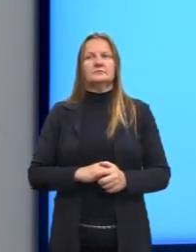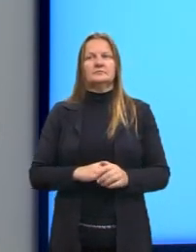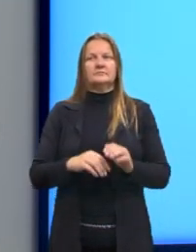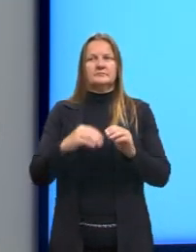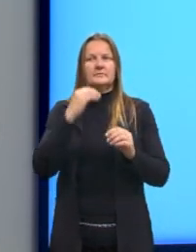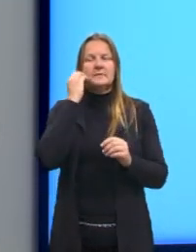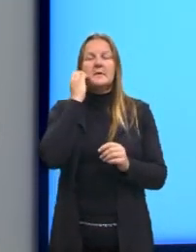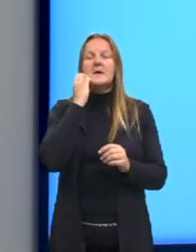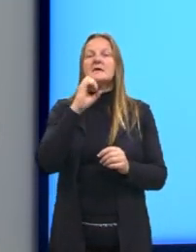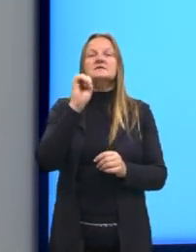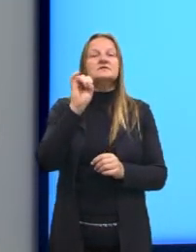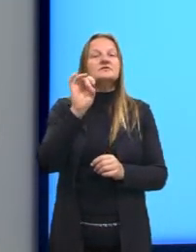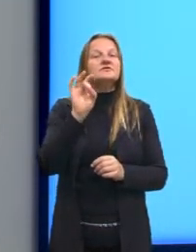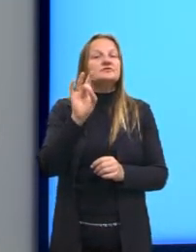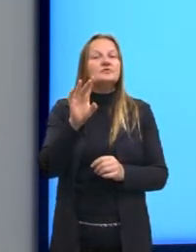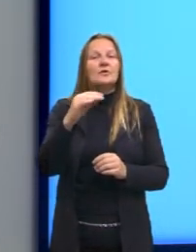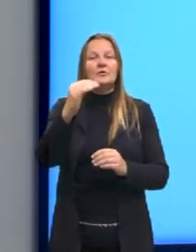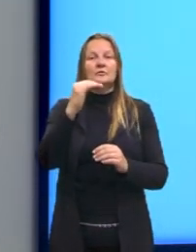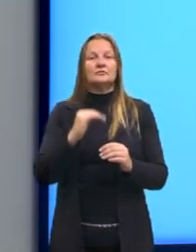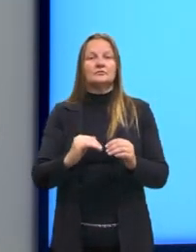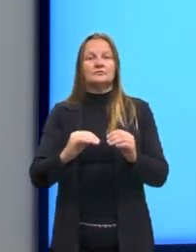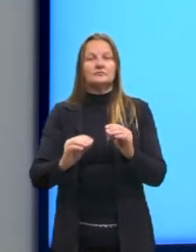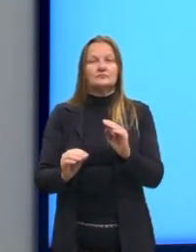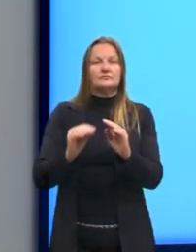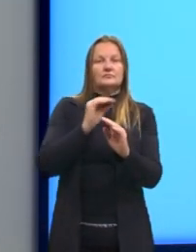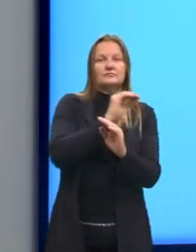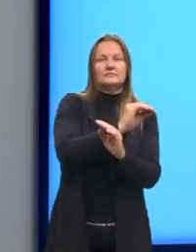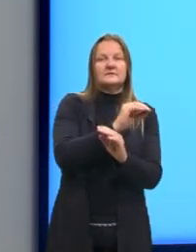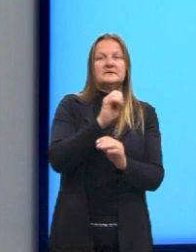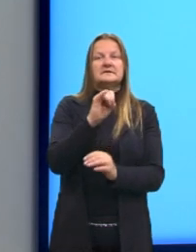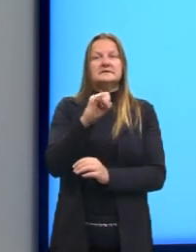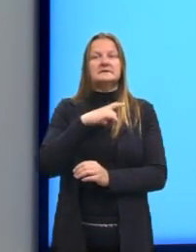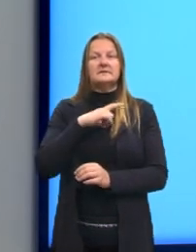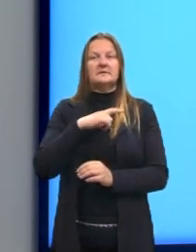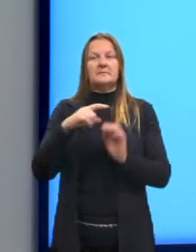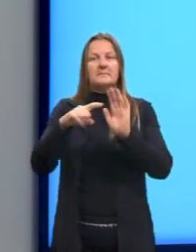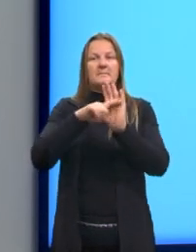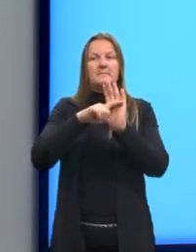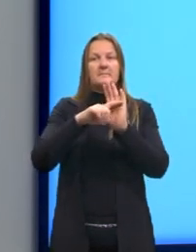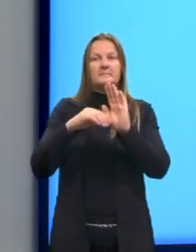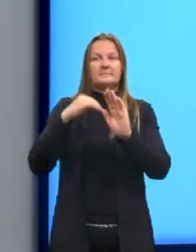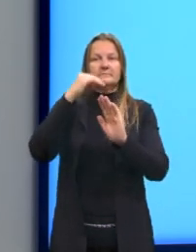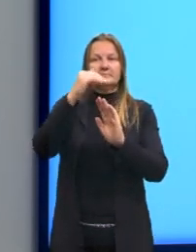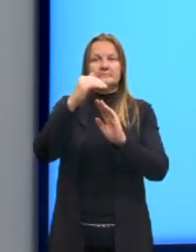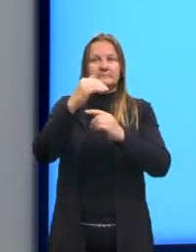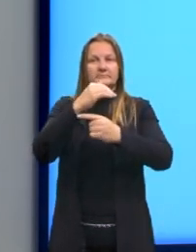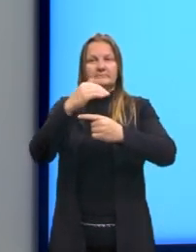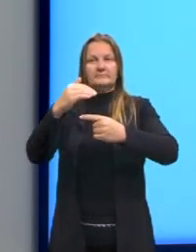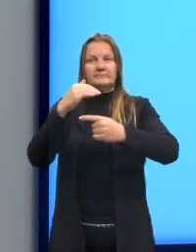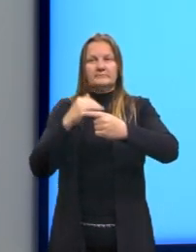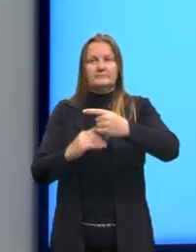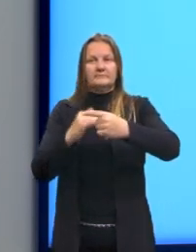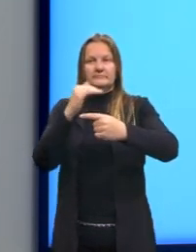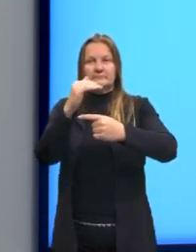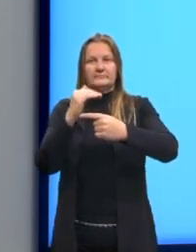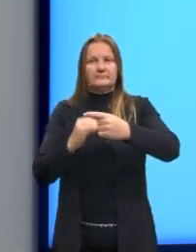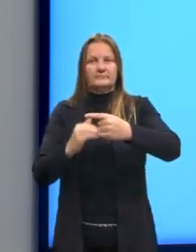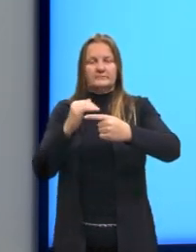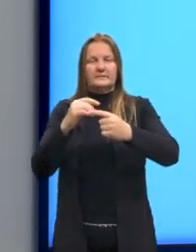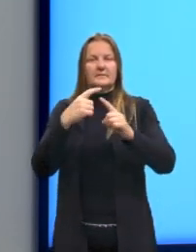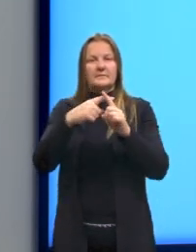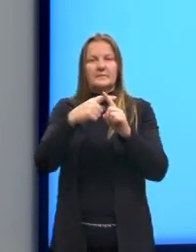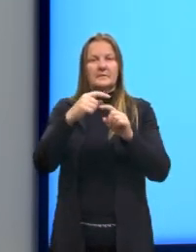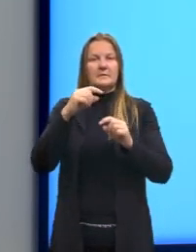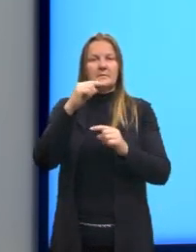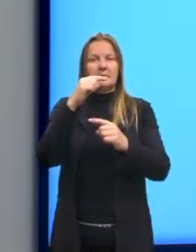denominador, posso levá-la para frente. Agora, quando o sinal está em cima e embaixo, ficaria positivo, né?